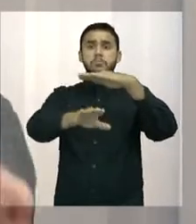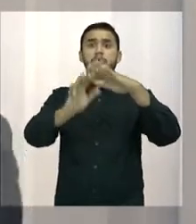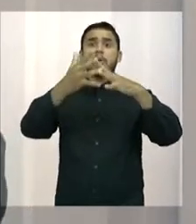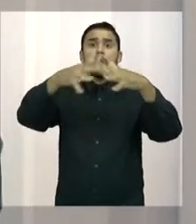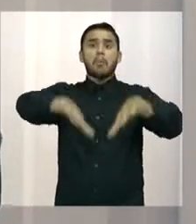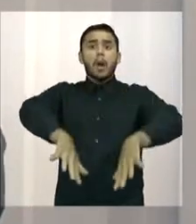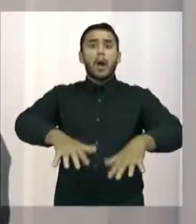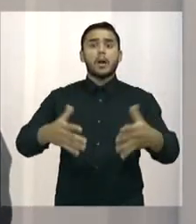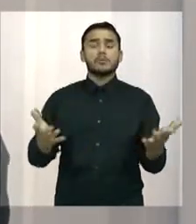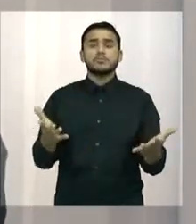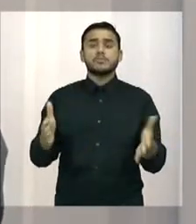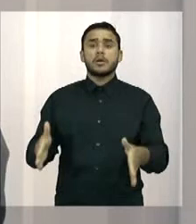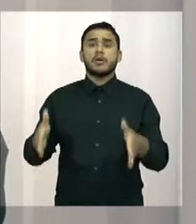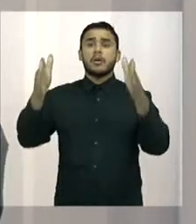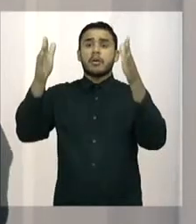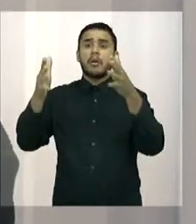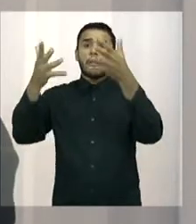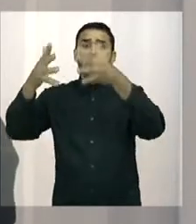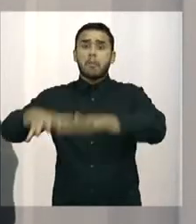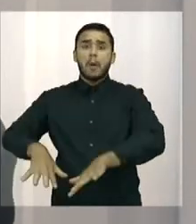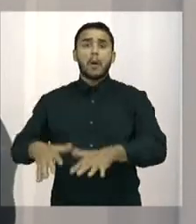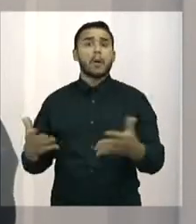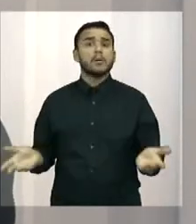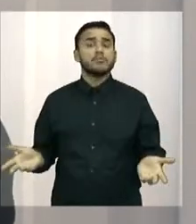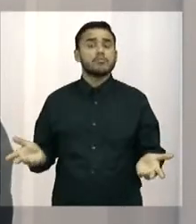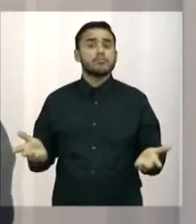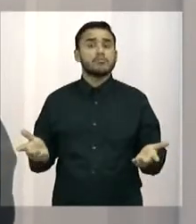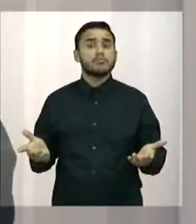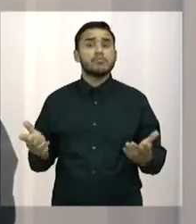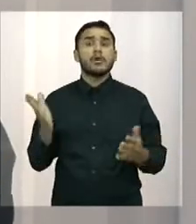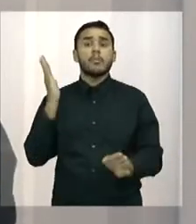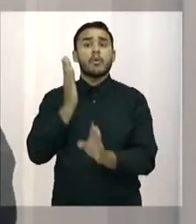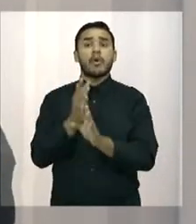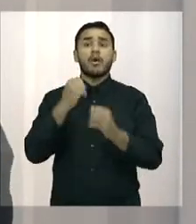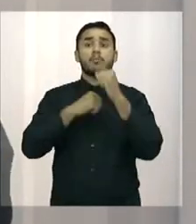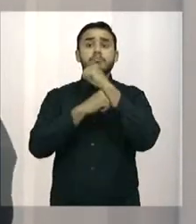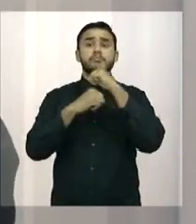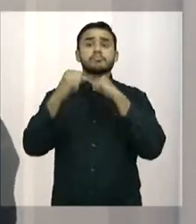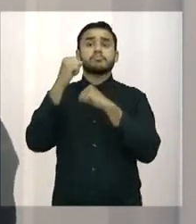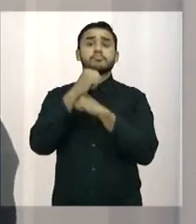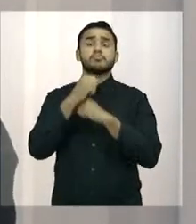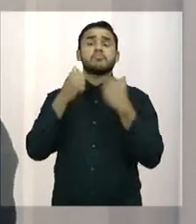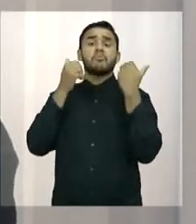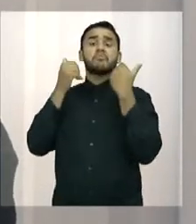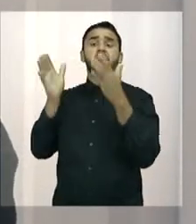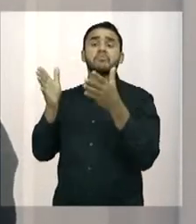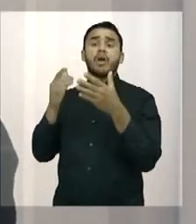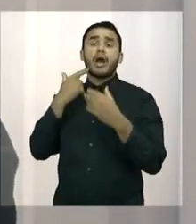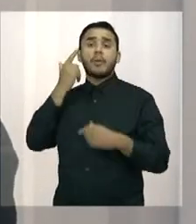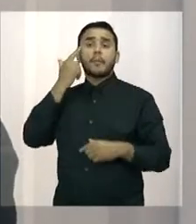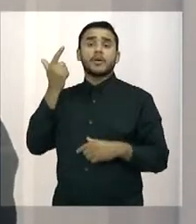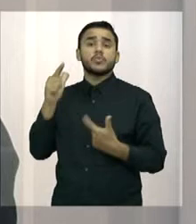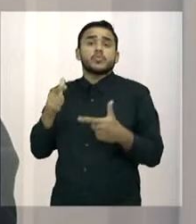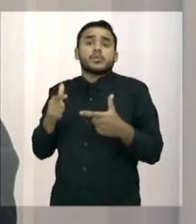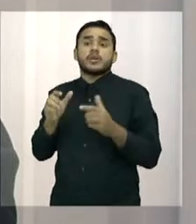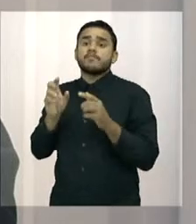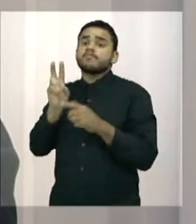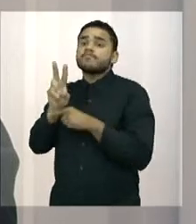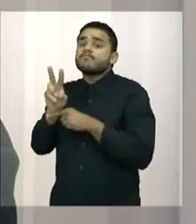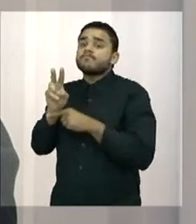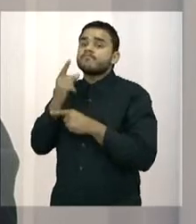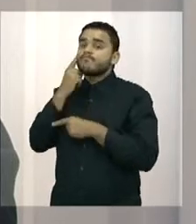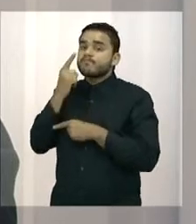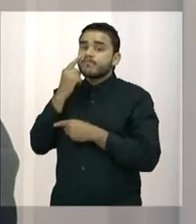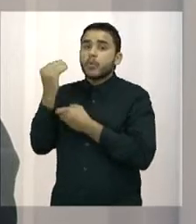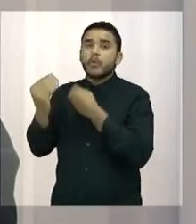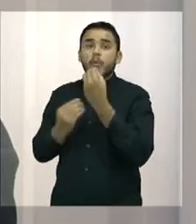prédio, trazendo sérias consequências. E aquilo que não tem manutenção, logicamente, vai ter problema, Vai gerar problema. Exatamente. Tem